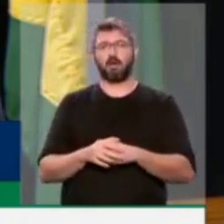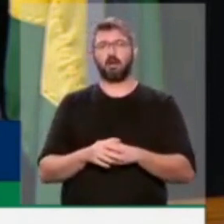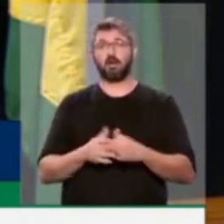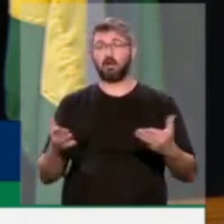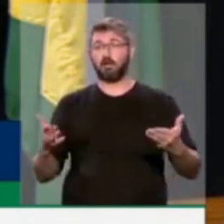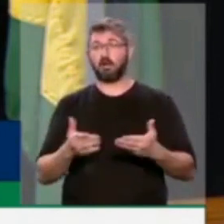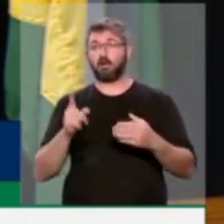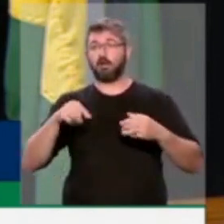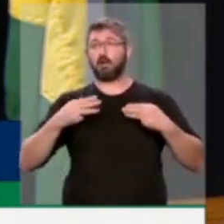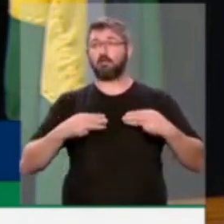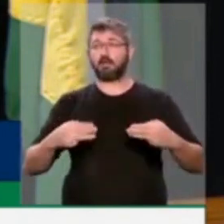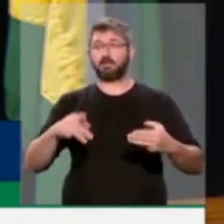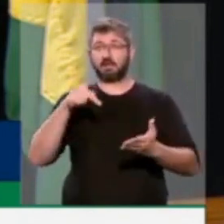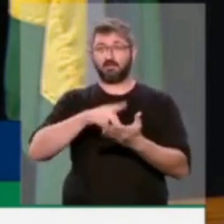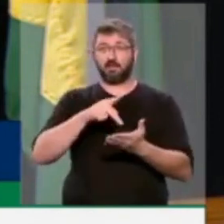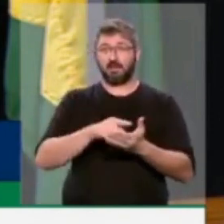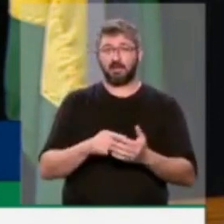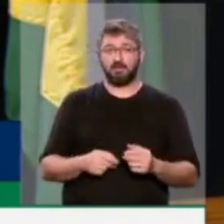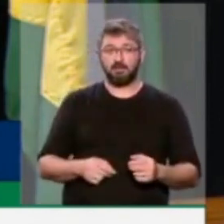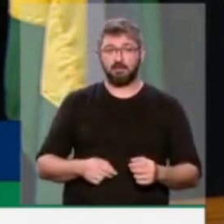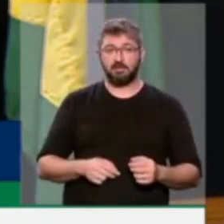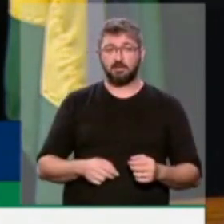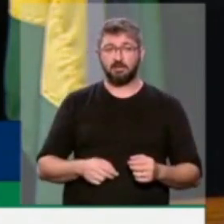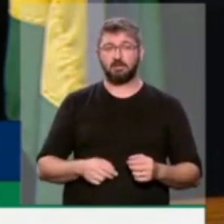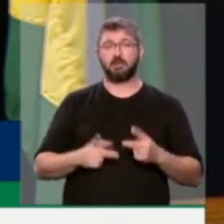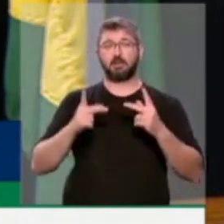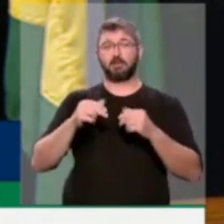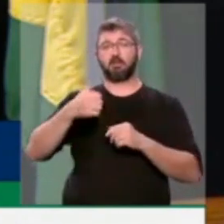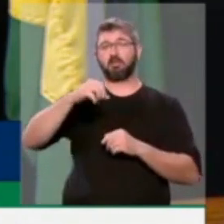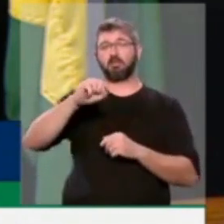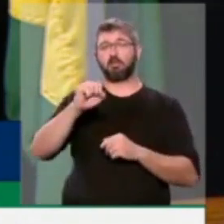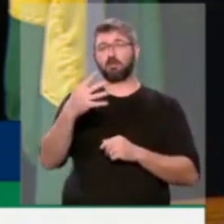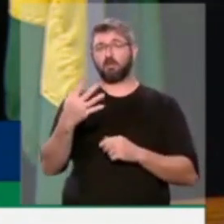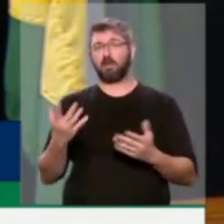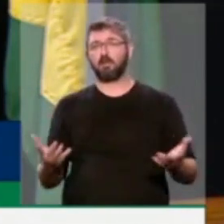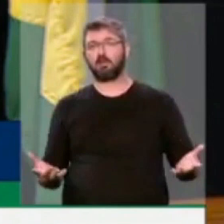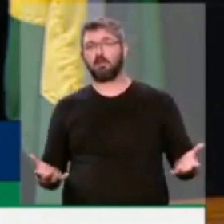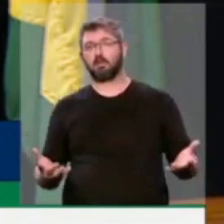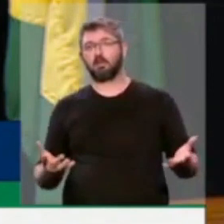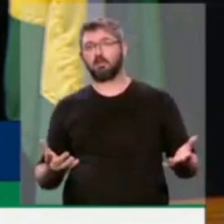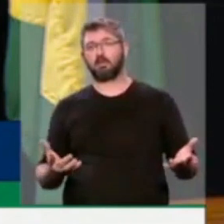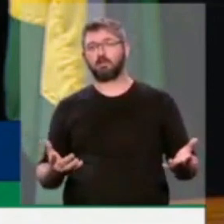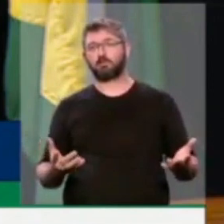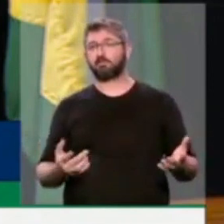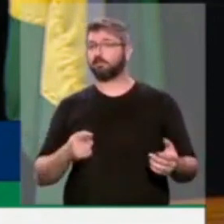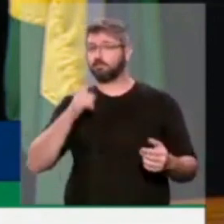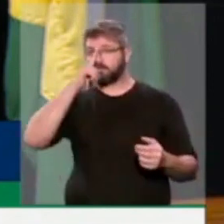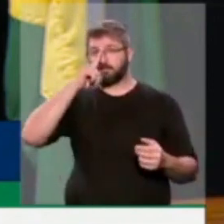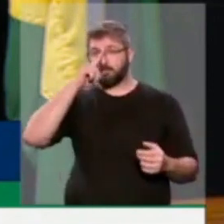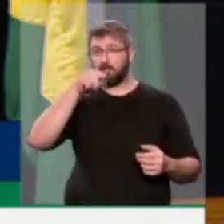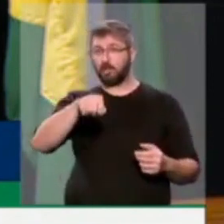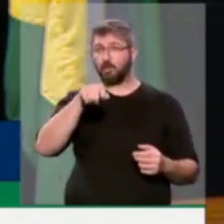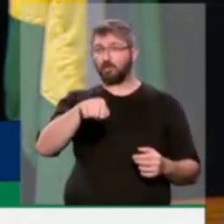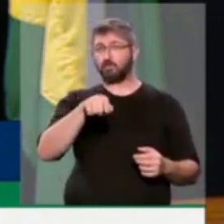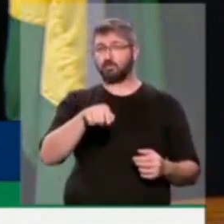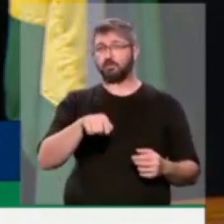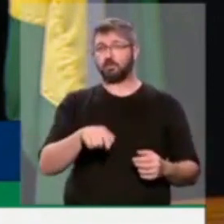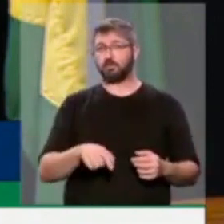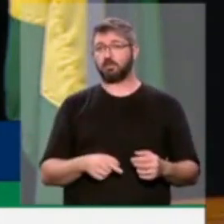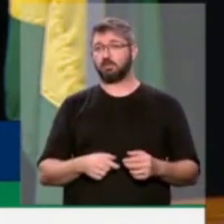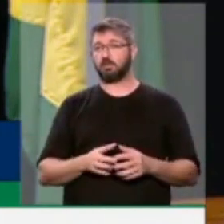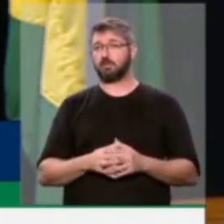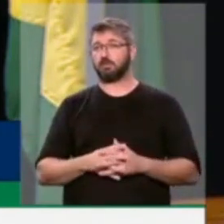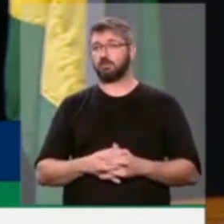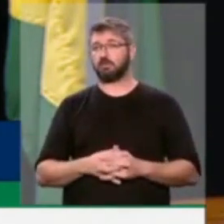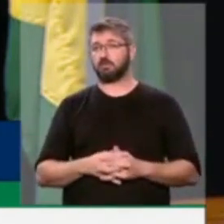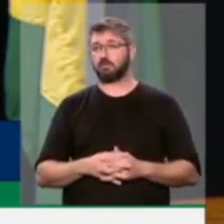o Ministério da Verdade, como no livro 1984. É muito perigoso esse caminho que nós estamos indo. Até